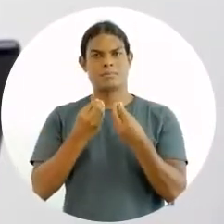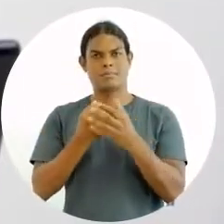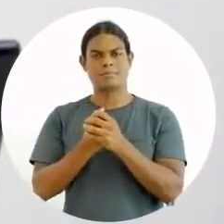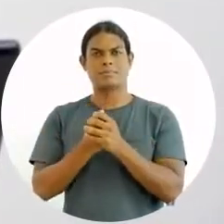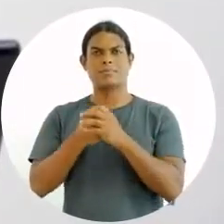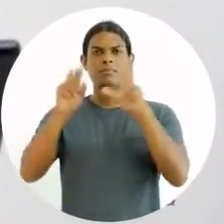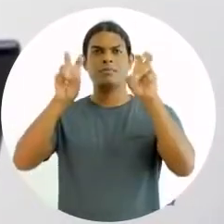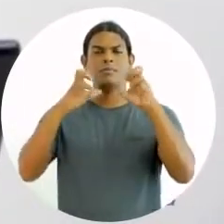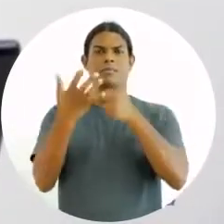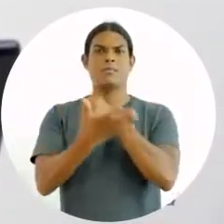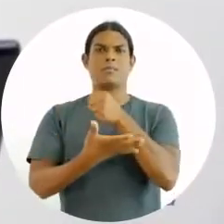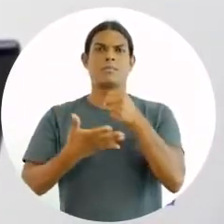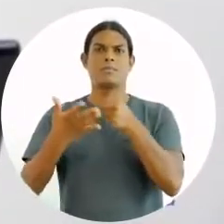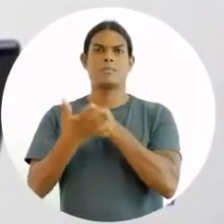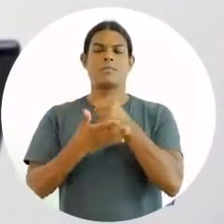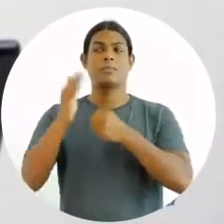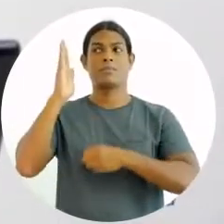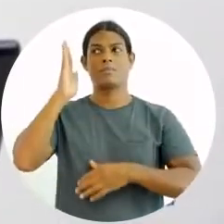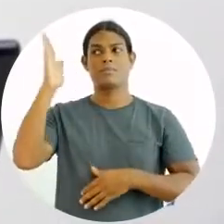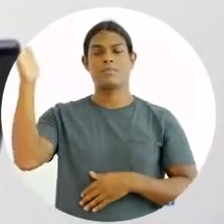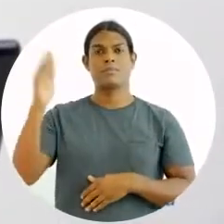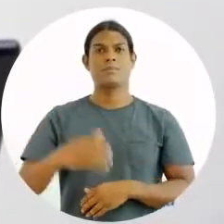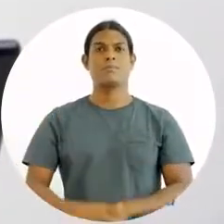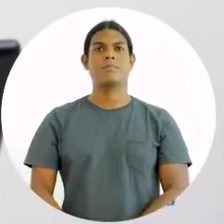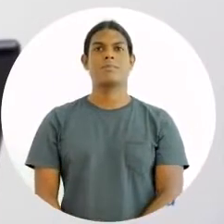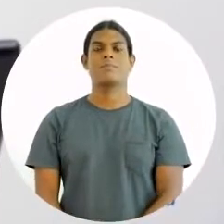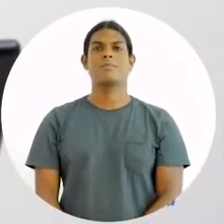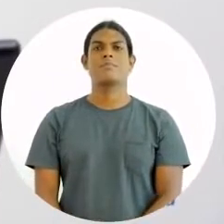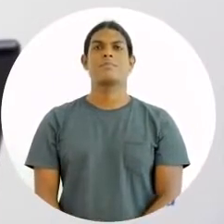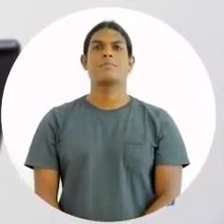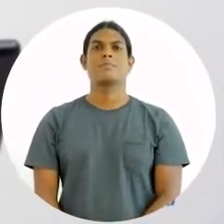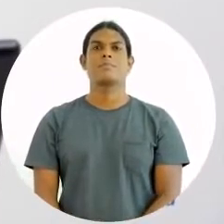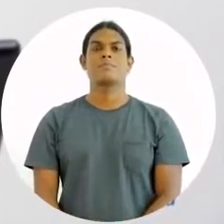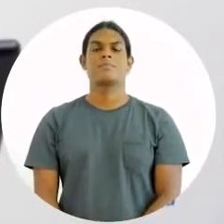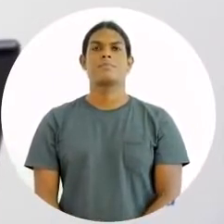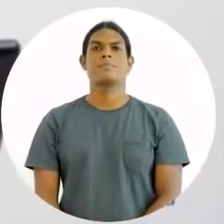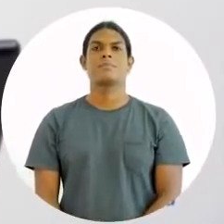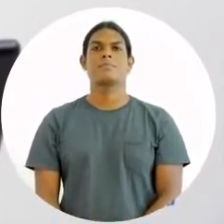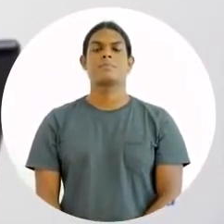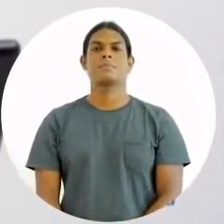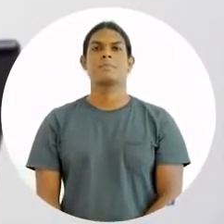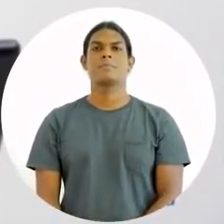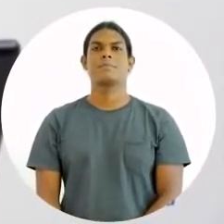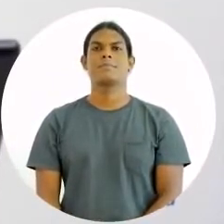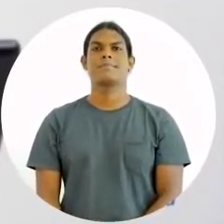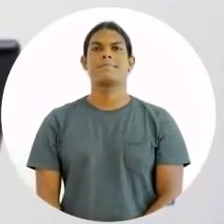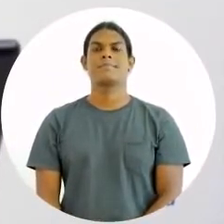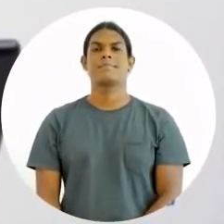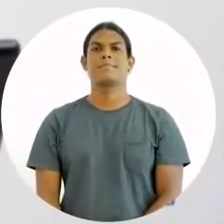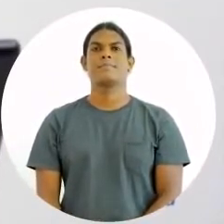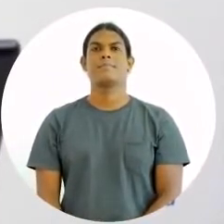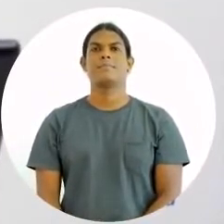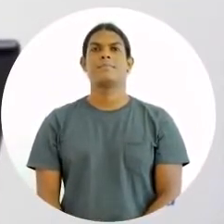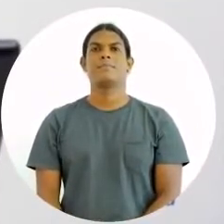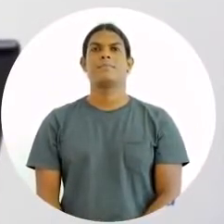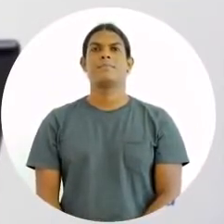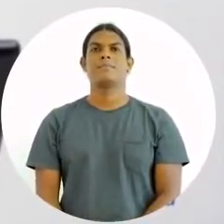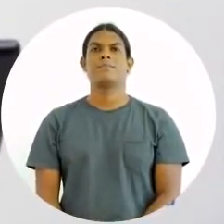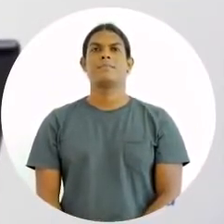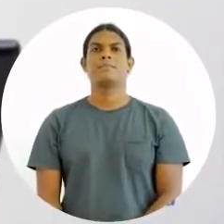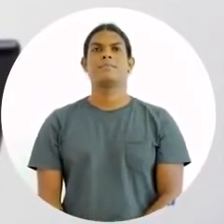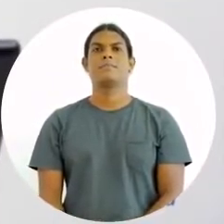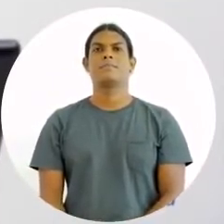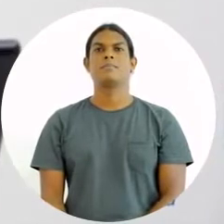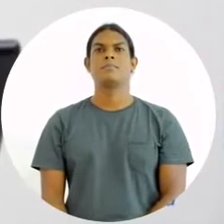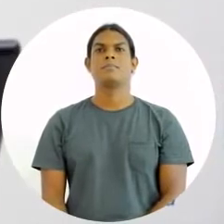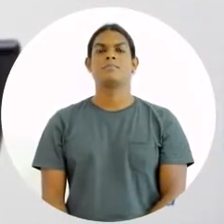competência nós teremos recursos organizacionais, estilos de administração de recursos humanos, administração de recursos